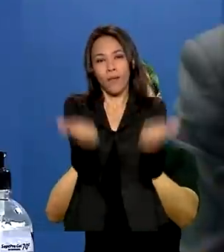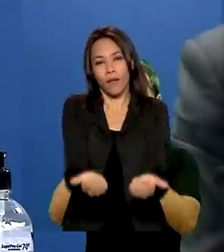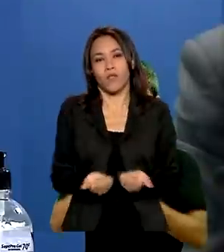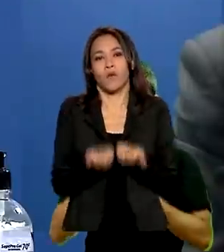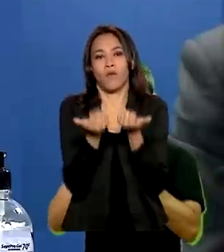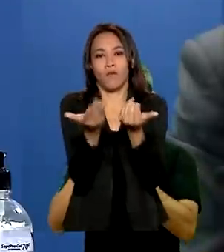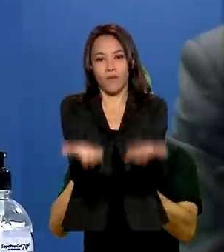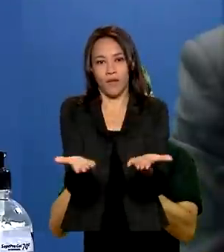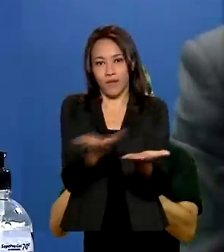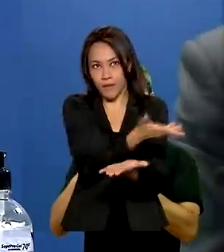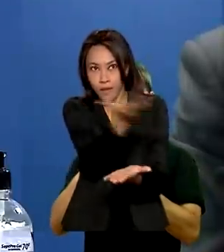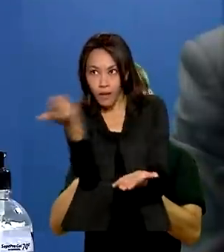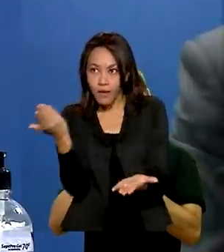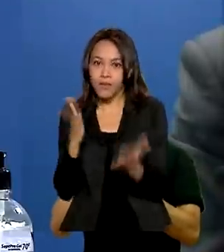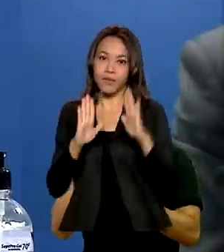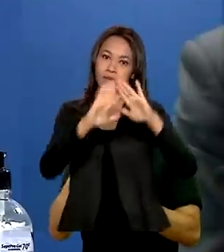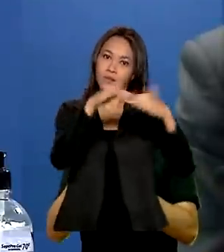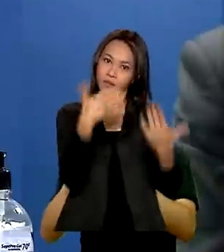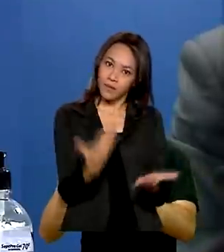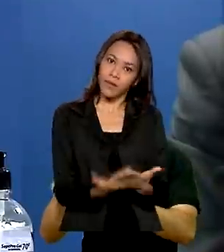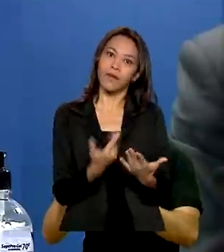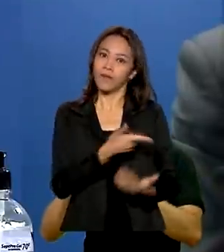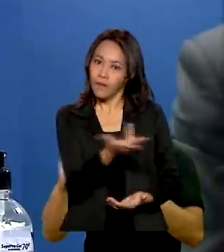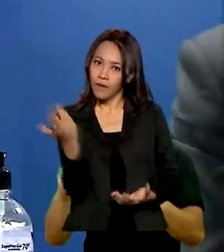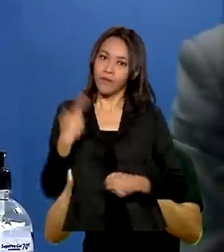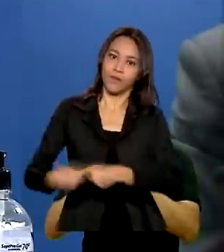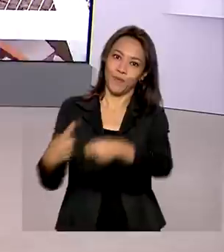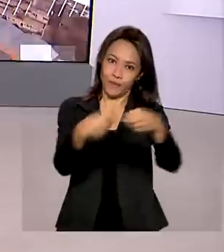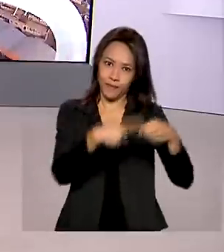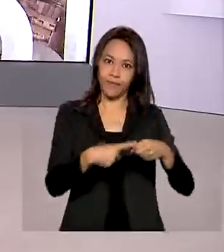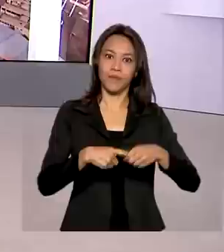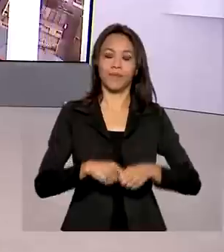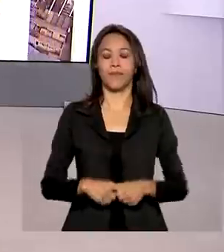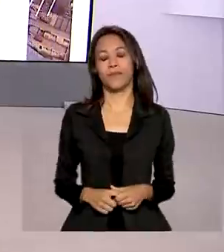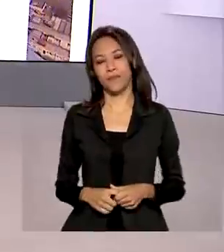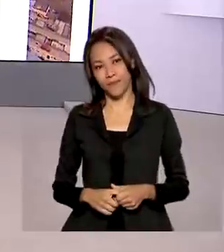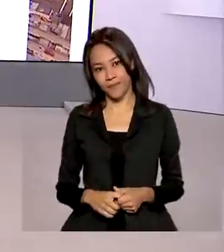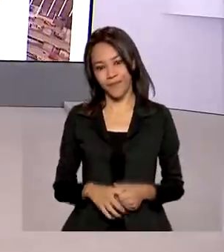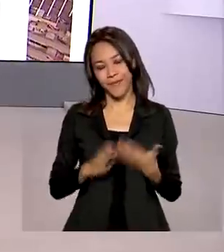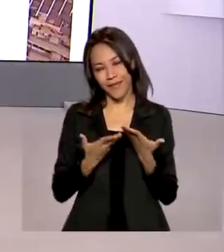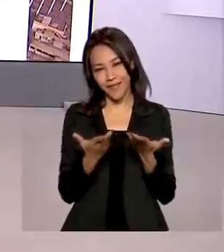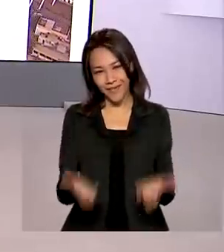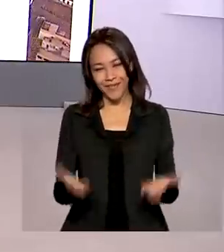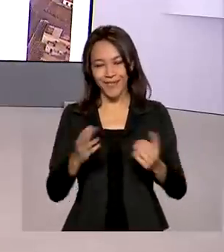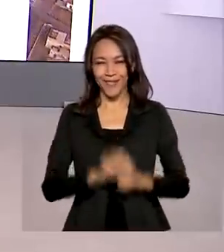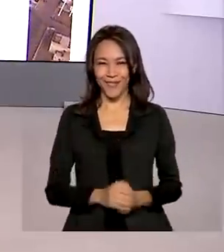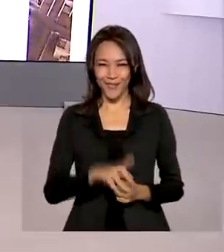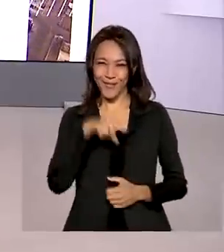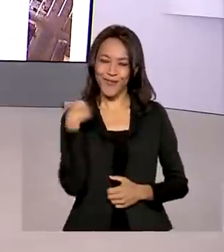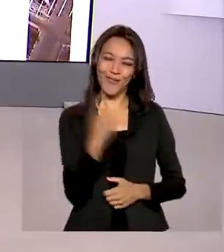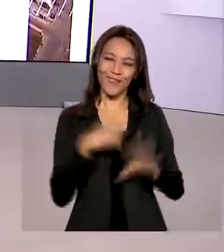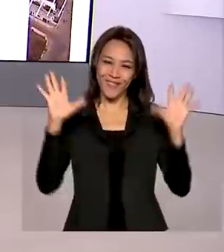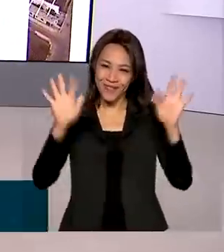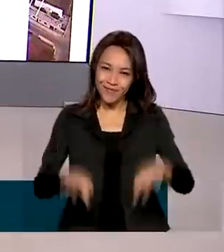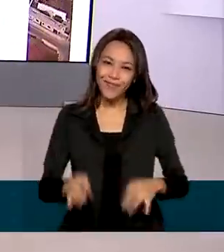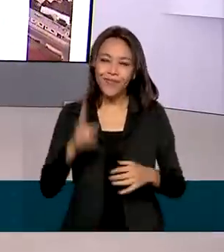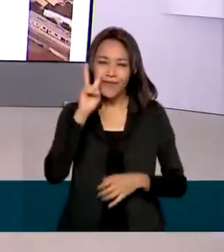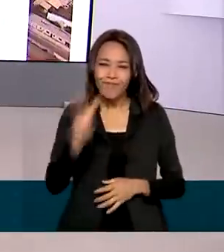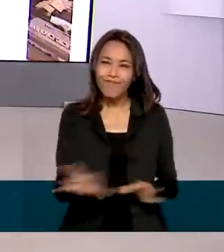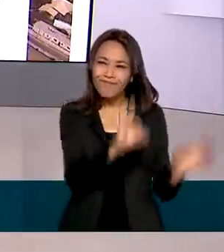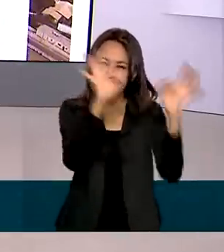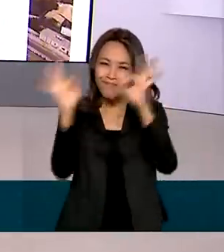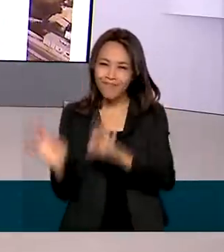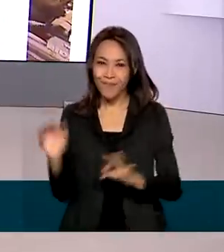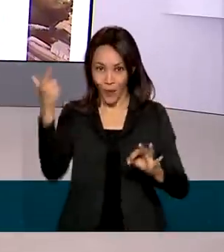nessas escolas e nesses municípios. É isso. O Brasil em Dia termina aqui. Para rever as